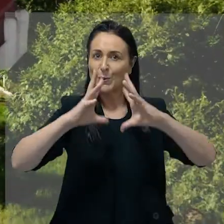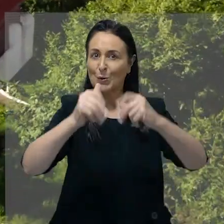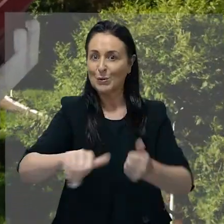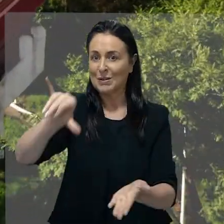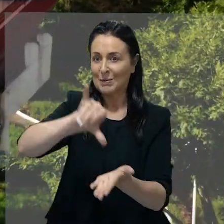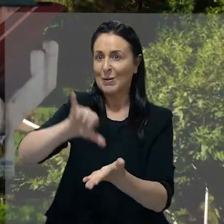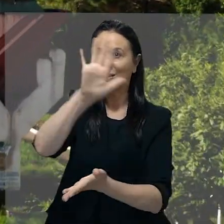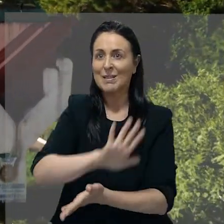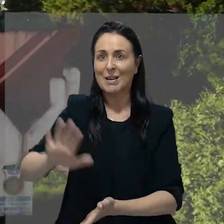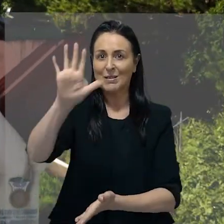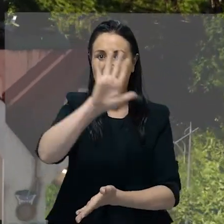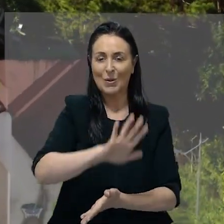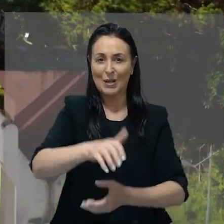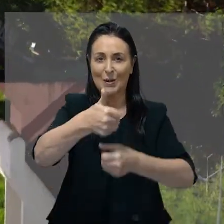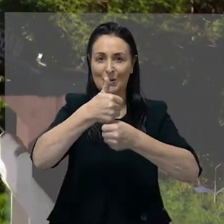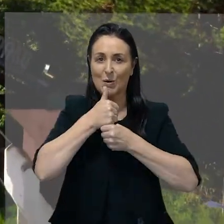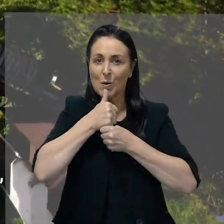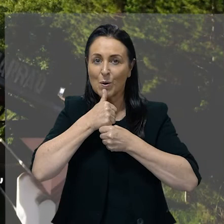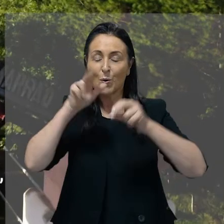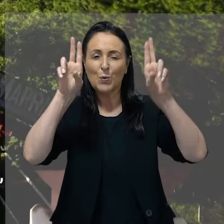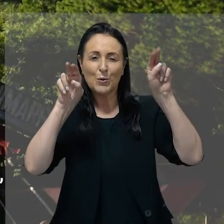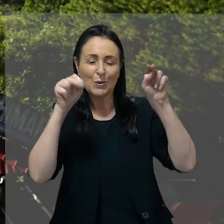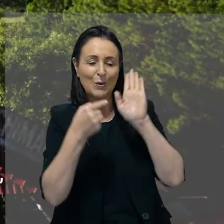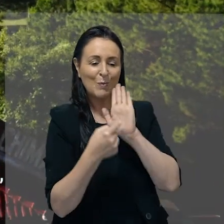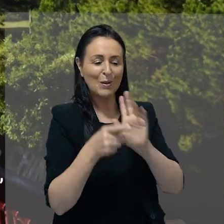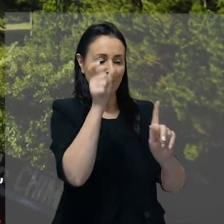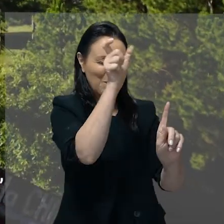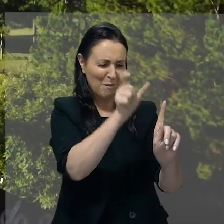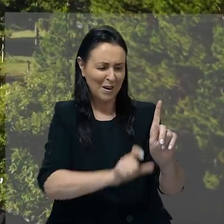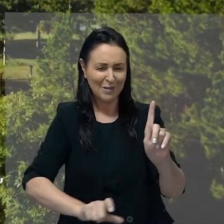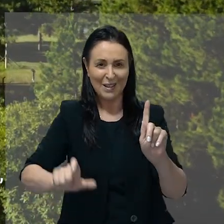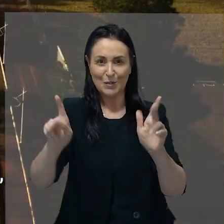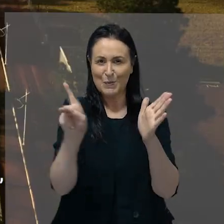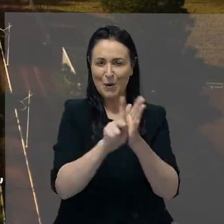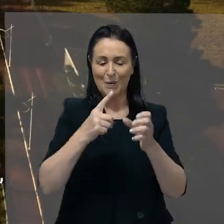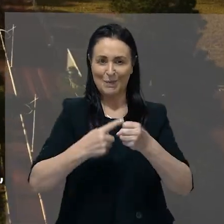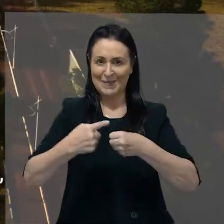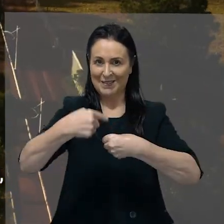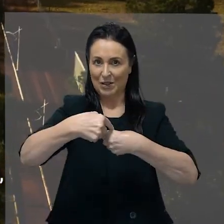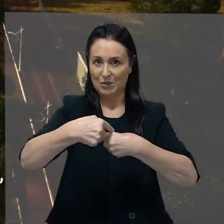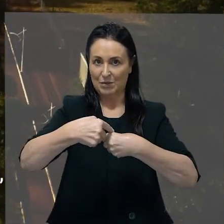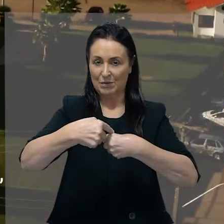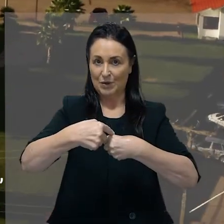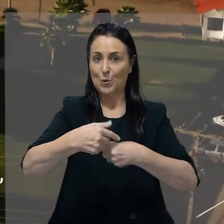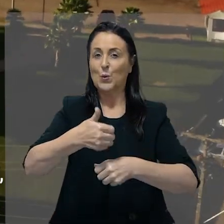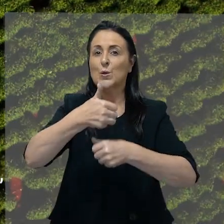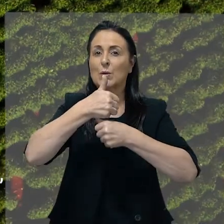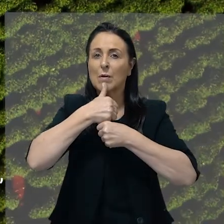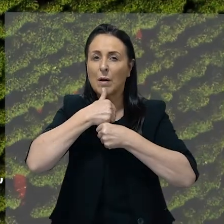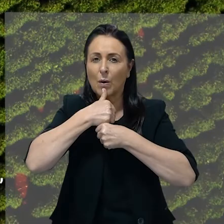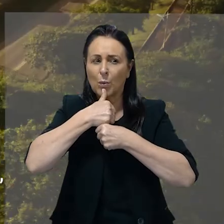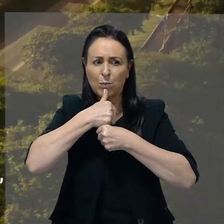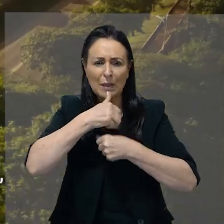todos como a capital nacional do chimarrão, um título que reflete a personalidade da cidade. Afinal, a